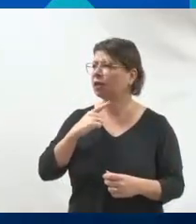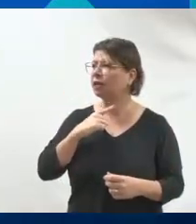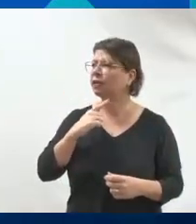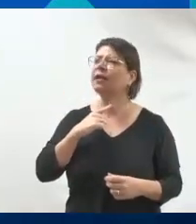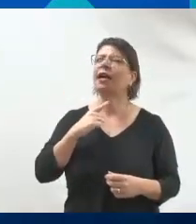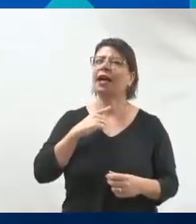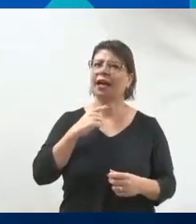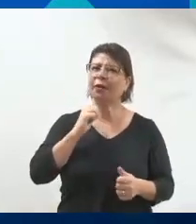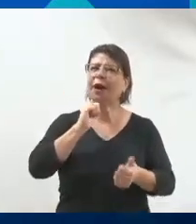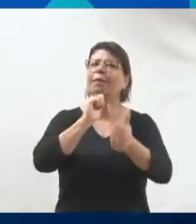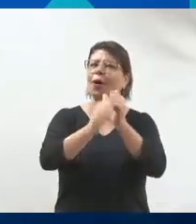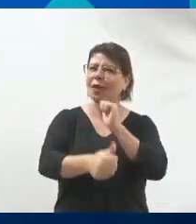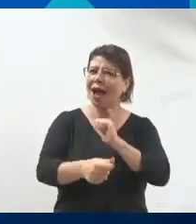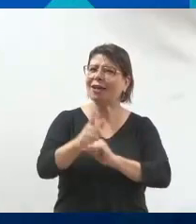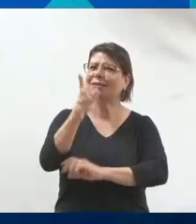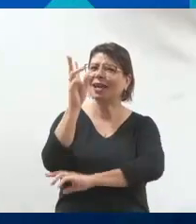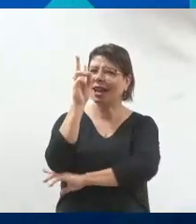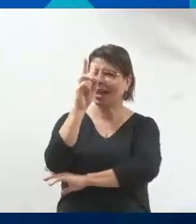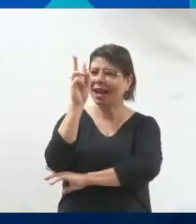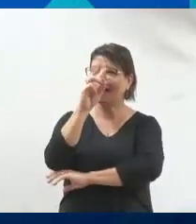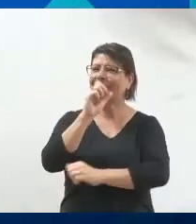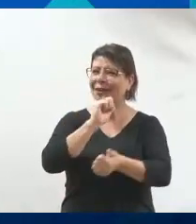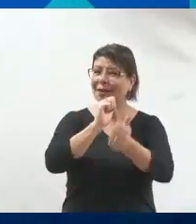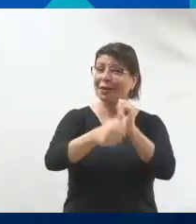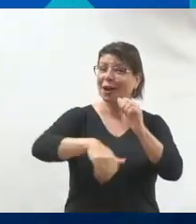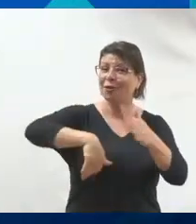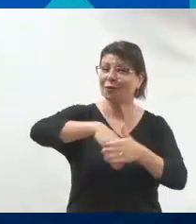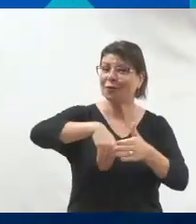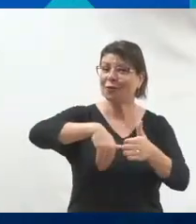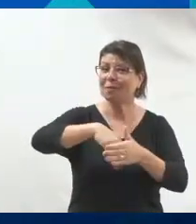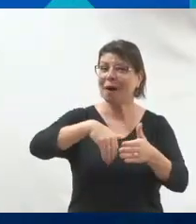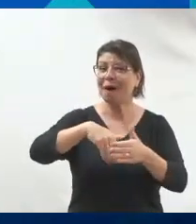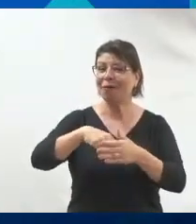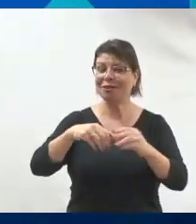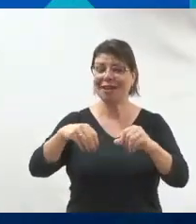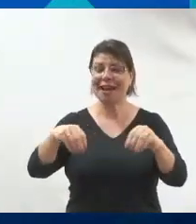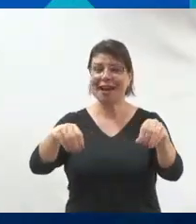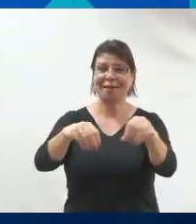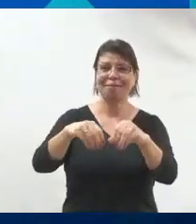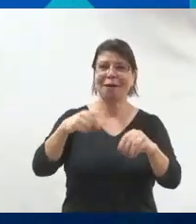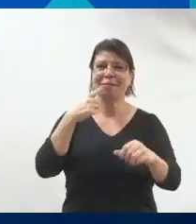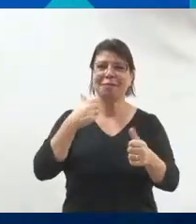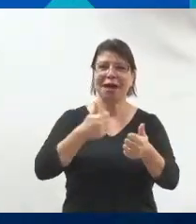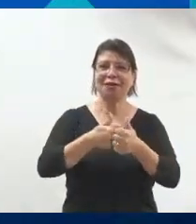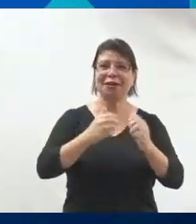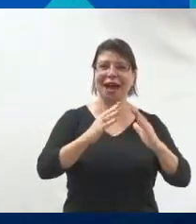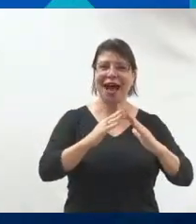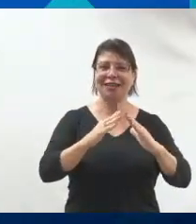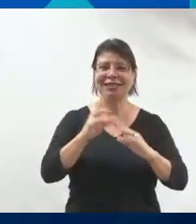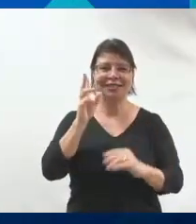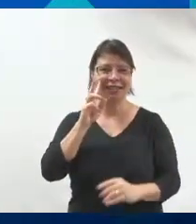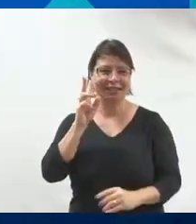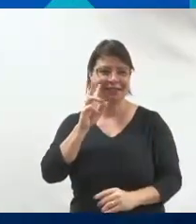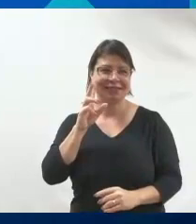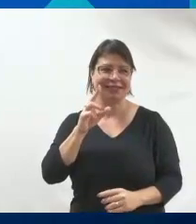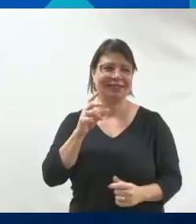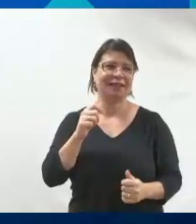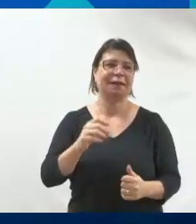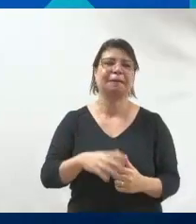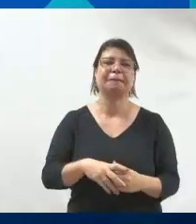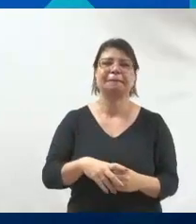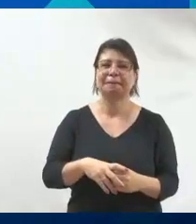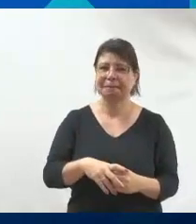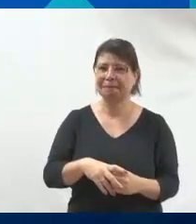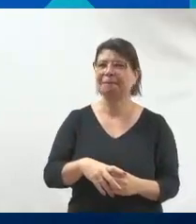ali. Tu lembra, né? Campeonato de futebol ali, a jogava ali na frente da tua casa ali. Sim. Foi, né? Quem é que organizava? Tu.